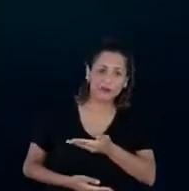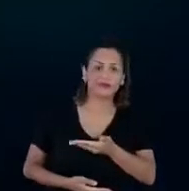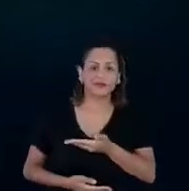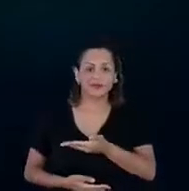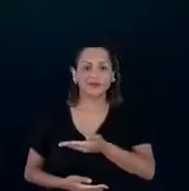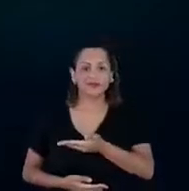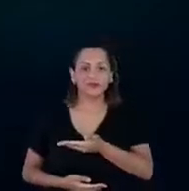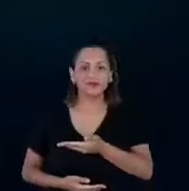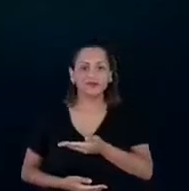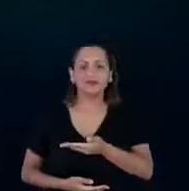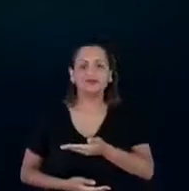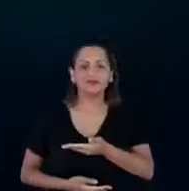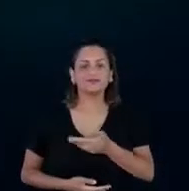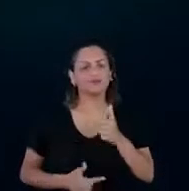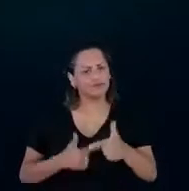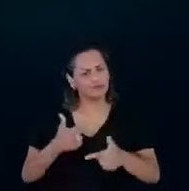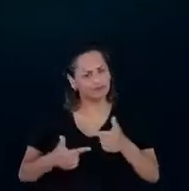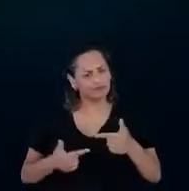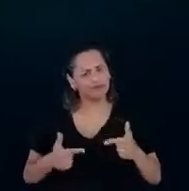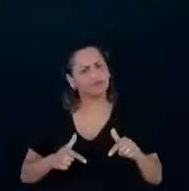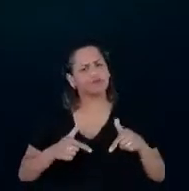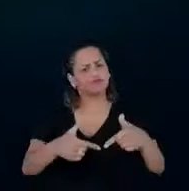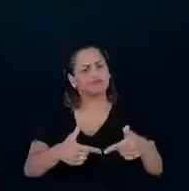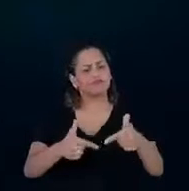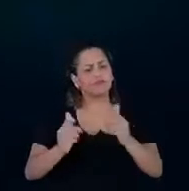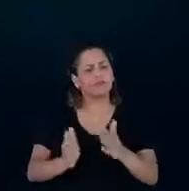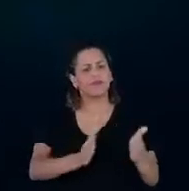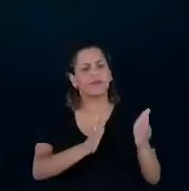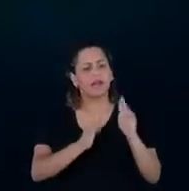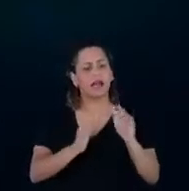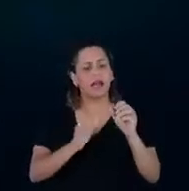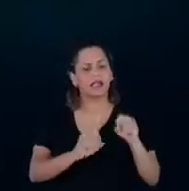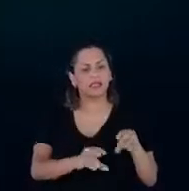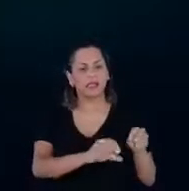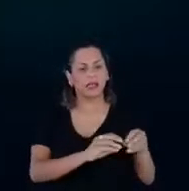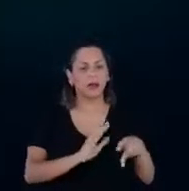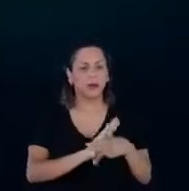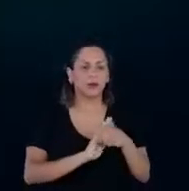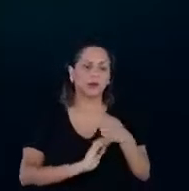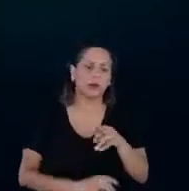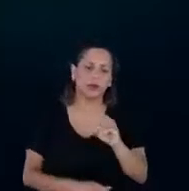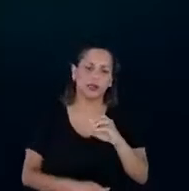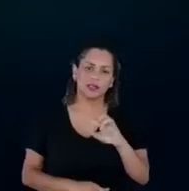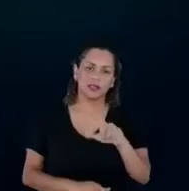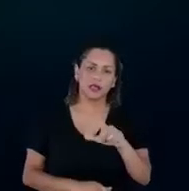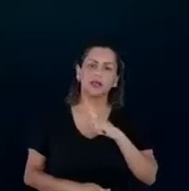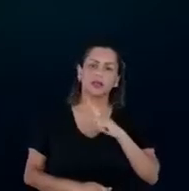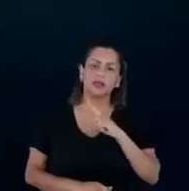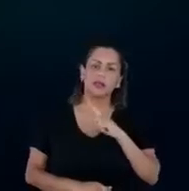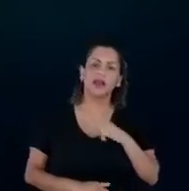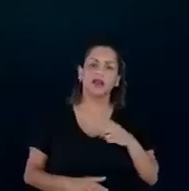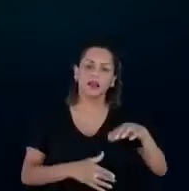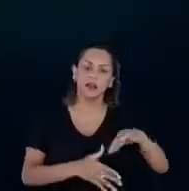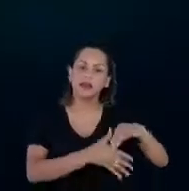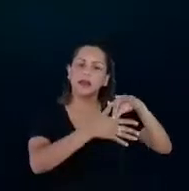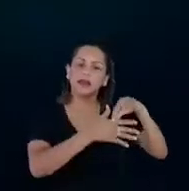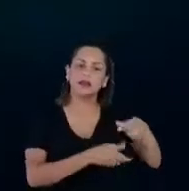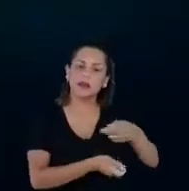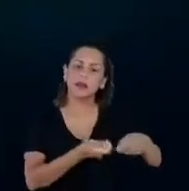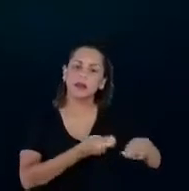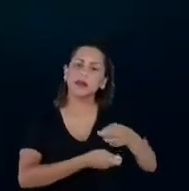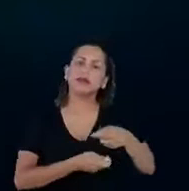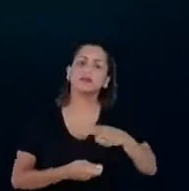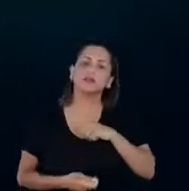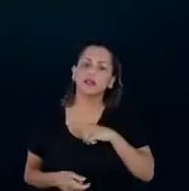bastante atuante nas ações do Procel, por meio da governança que o Procel promove, assim como a própria EPE, também lá no grupo